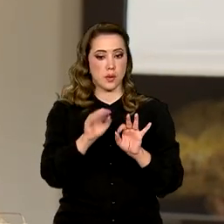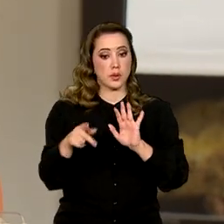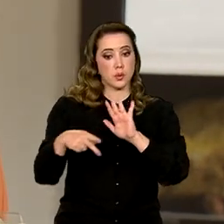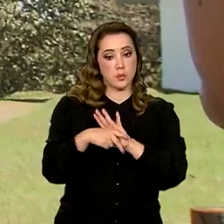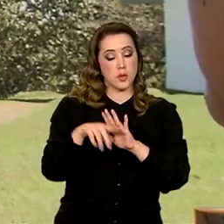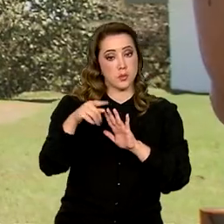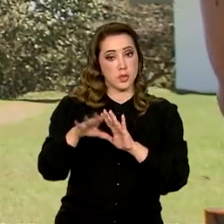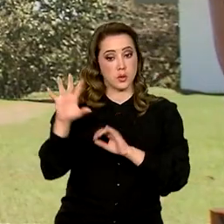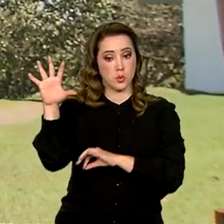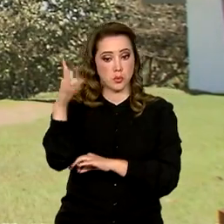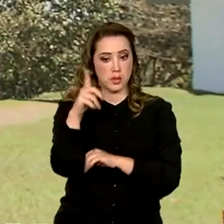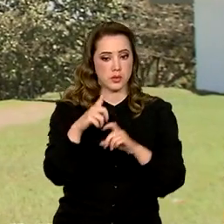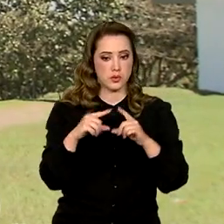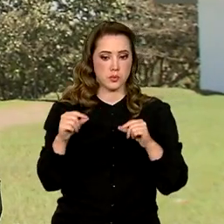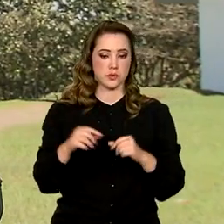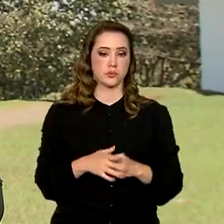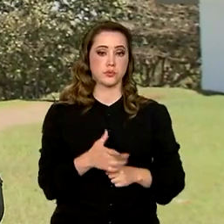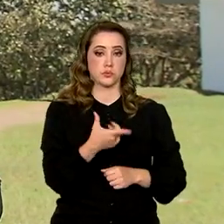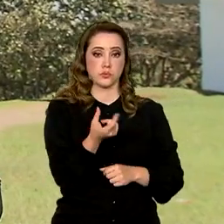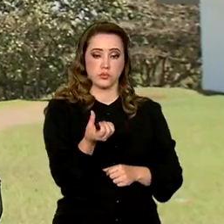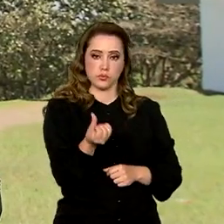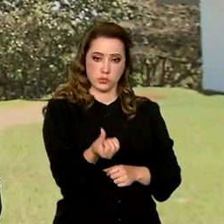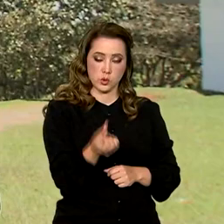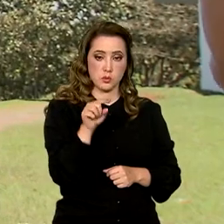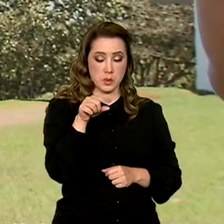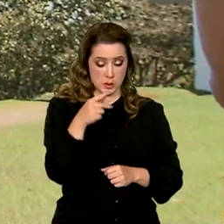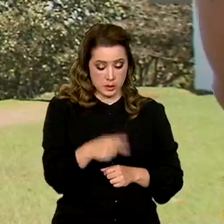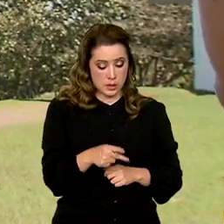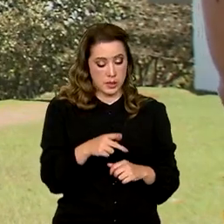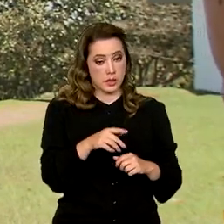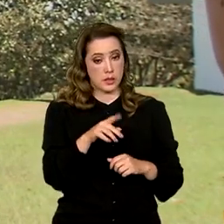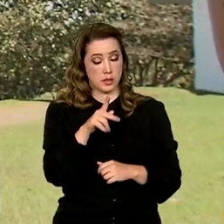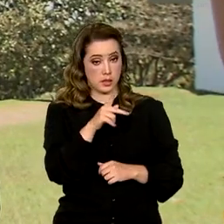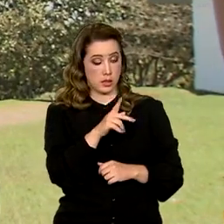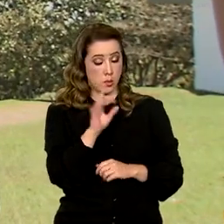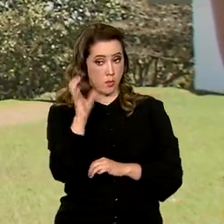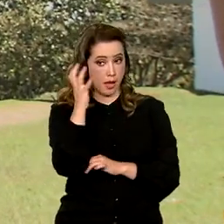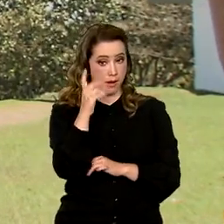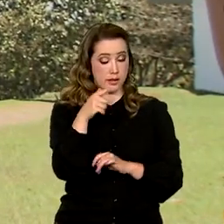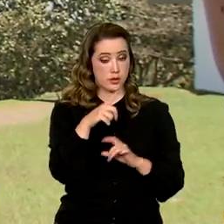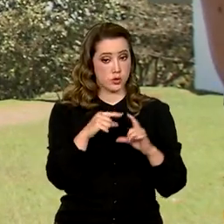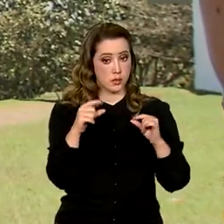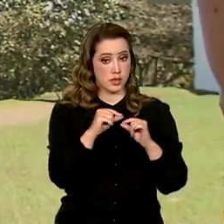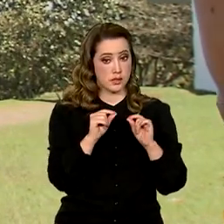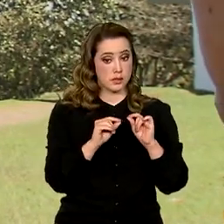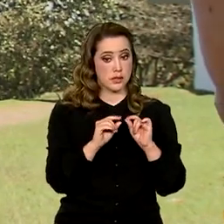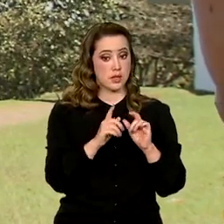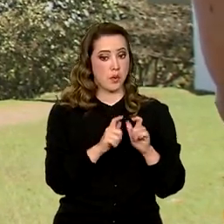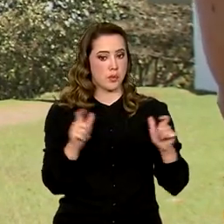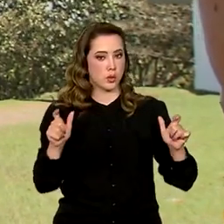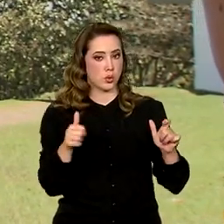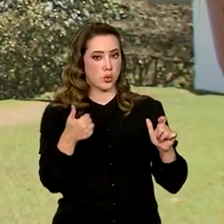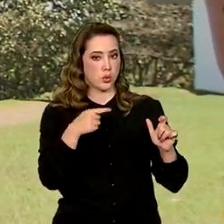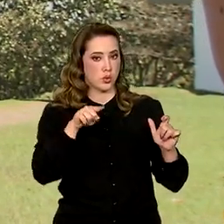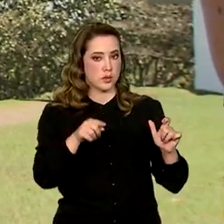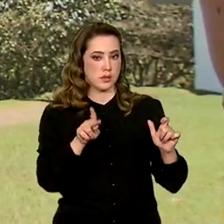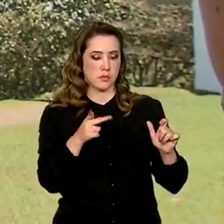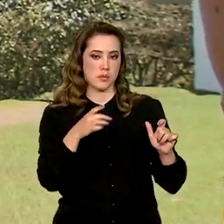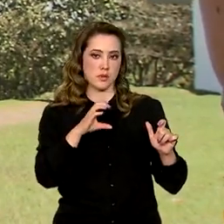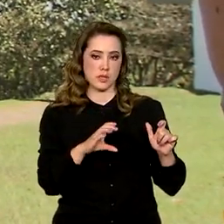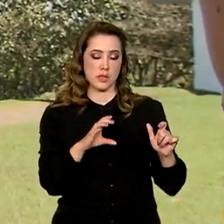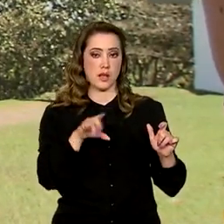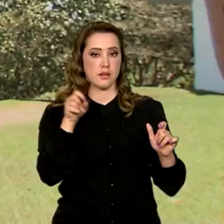atualizado. Em 2006, o Parque Nacional de Brasília foi acrescido de 12 mil hectares. E essa área